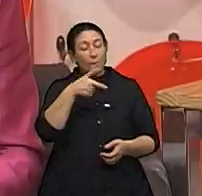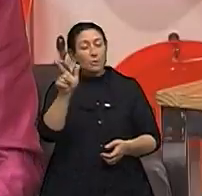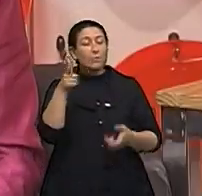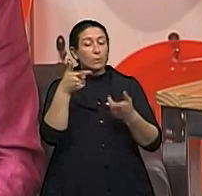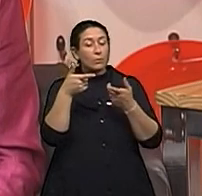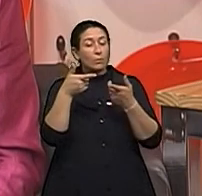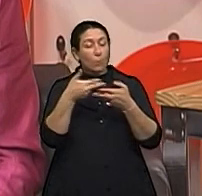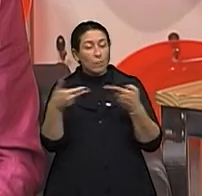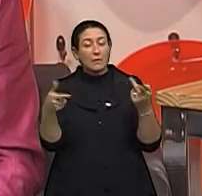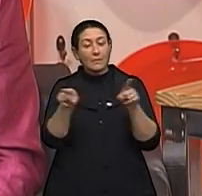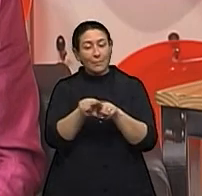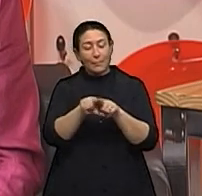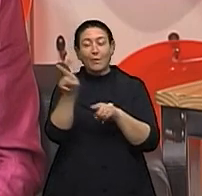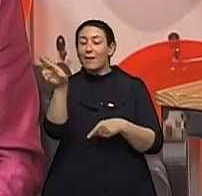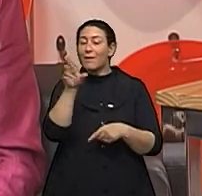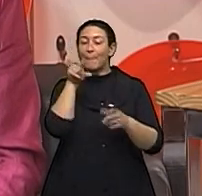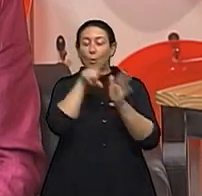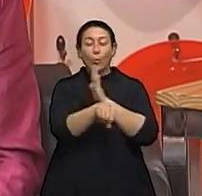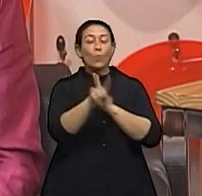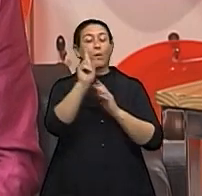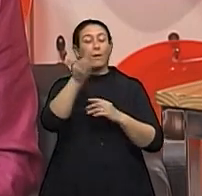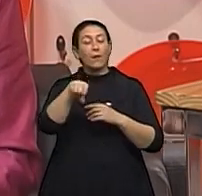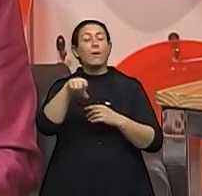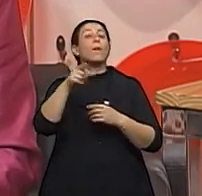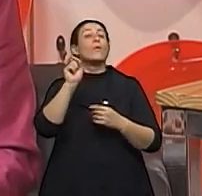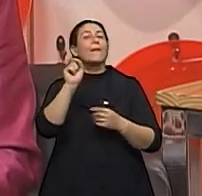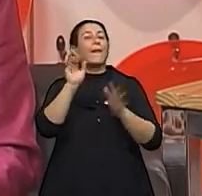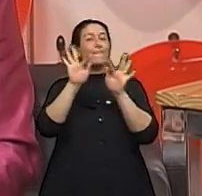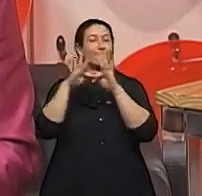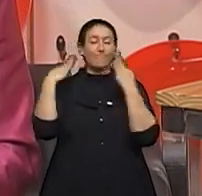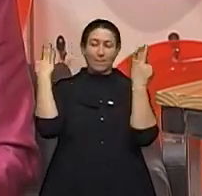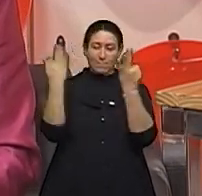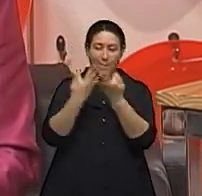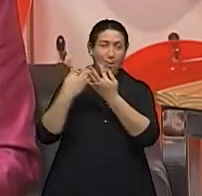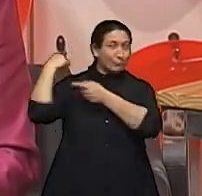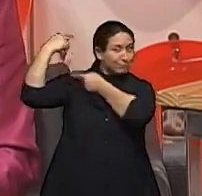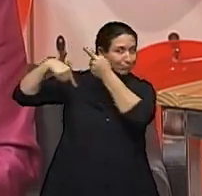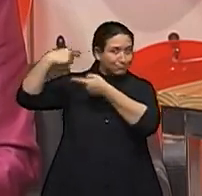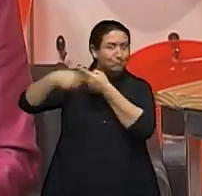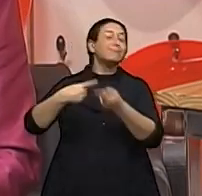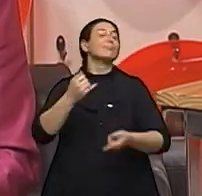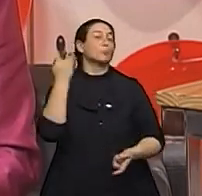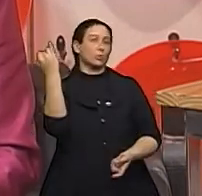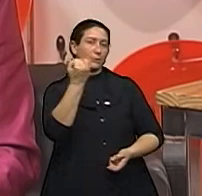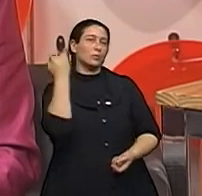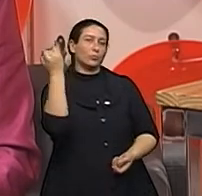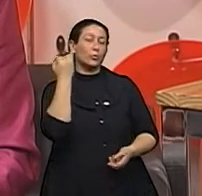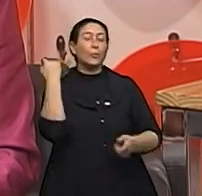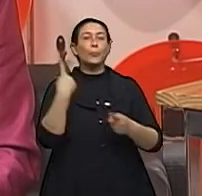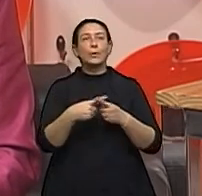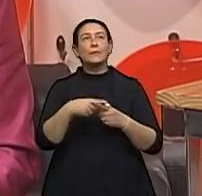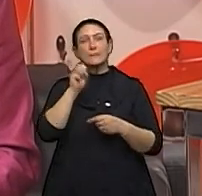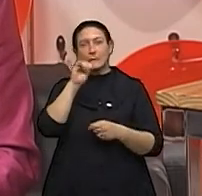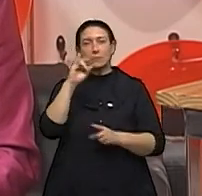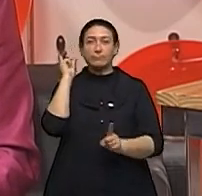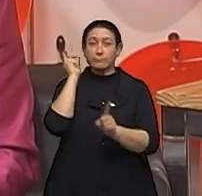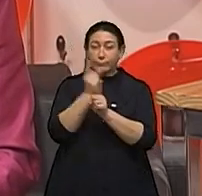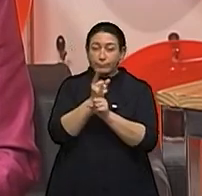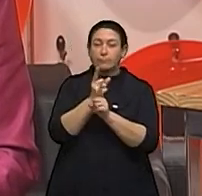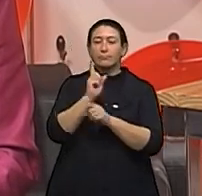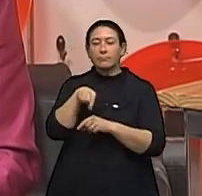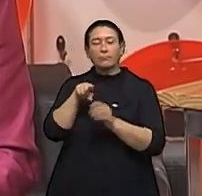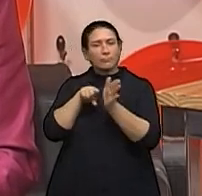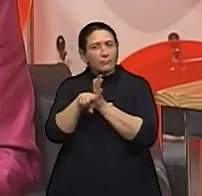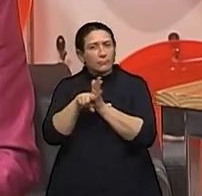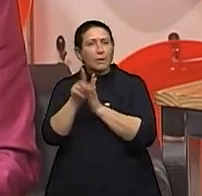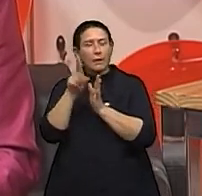assim, para responder a tua segunda pergunta, a história familiar, ela é importante quando os diagnósticos de câncer de mama eram